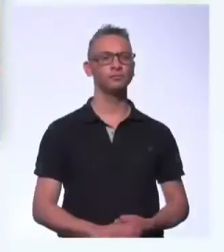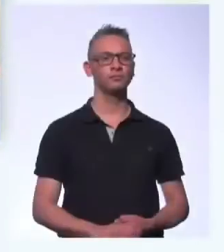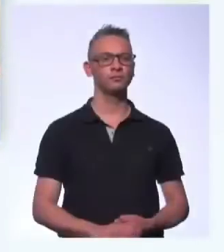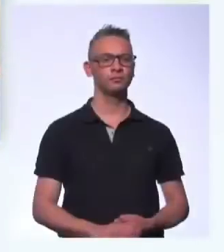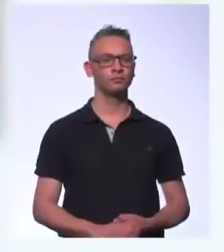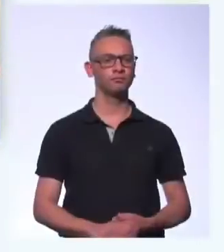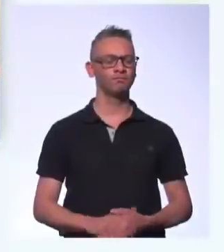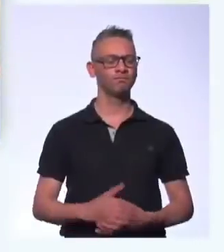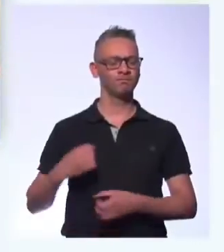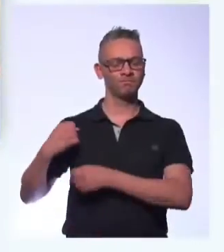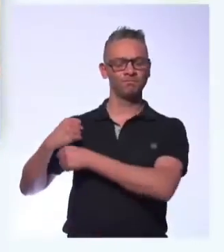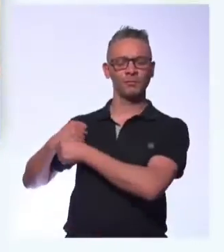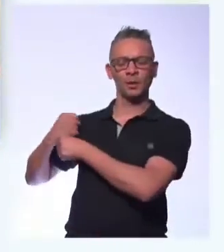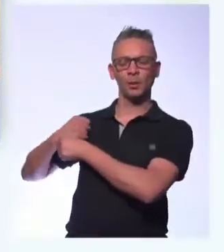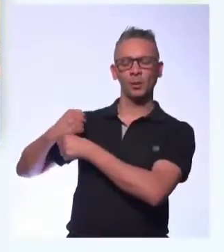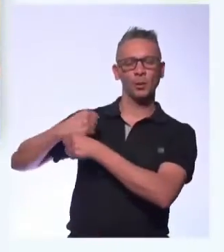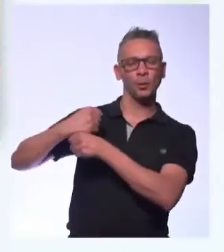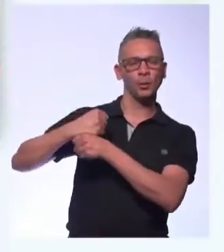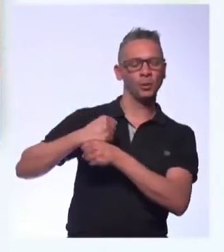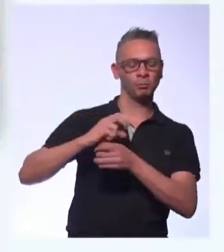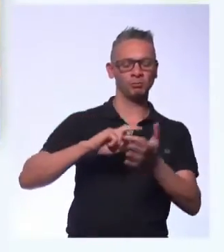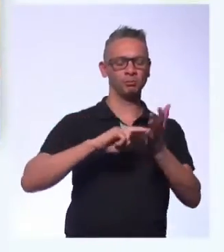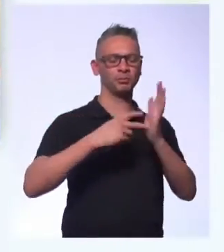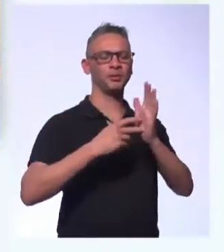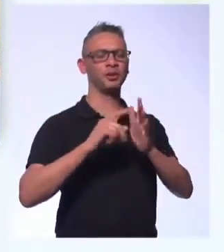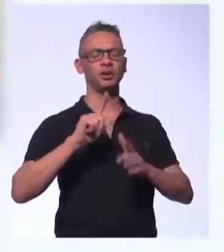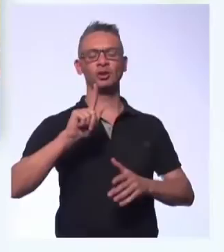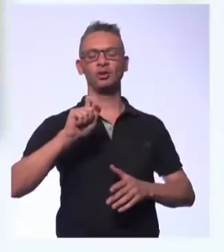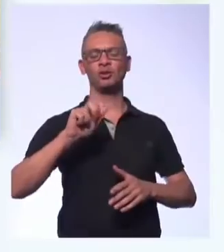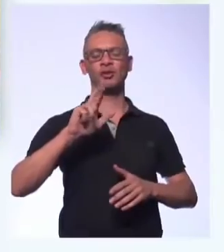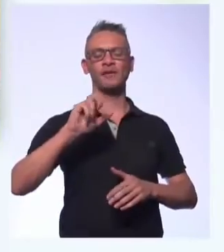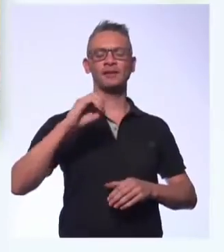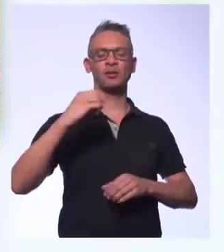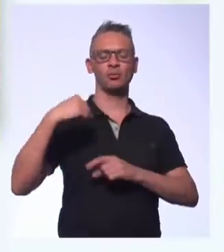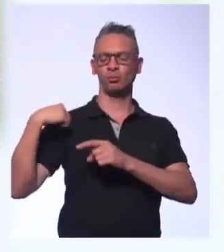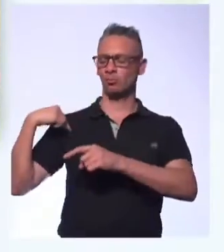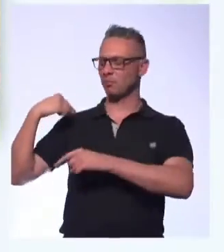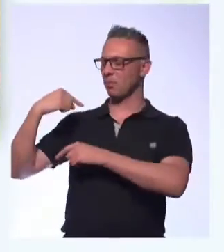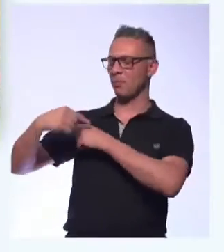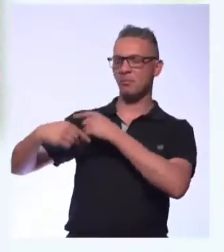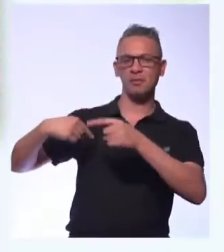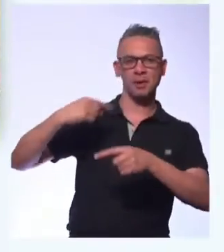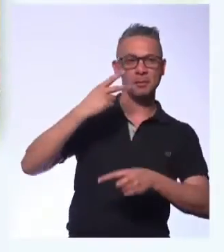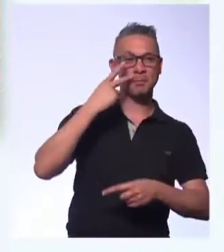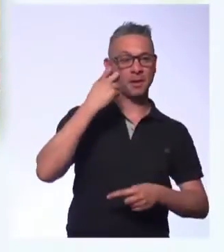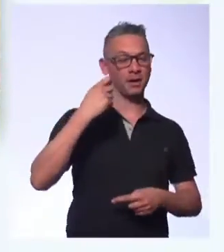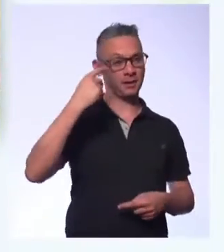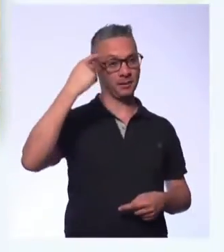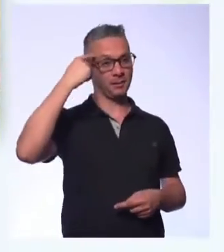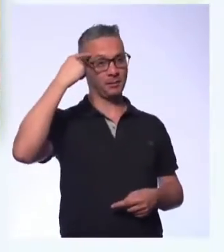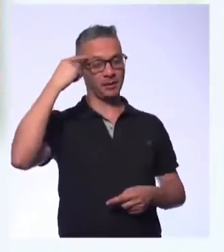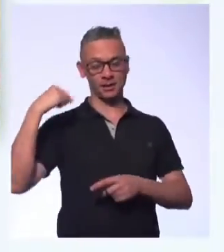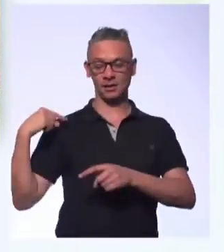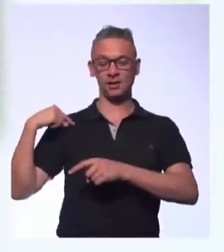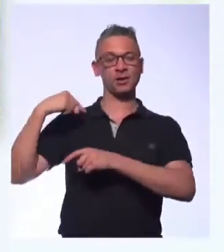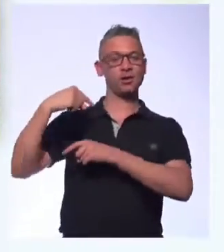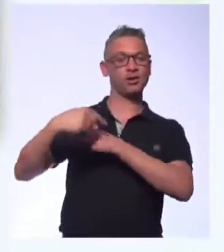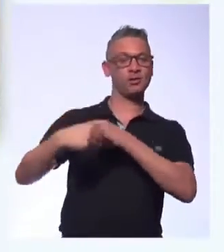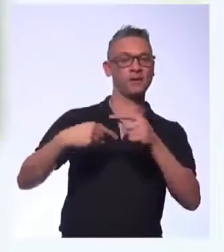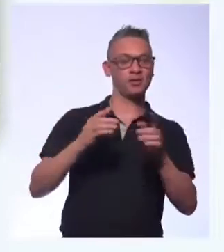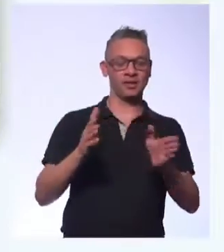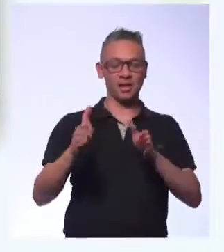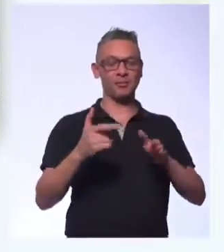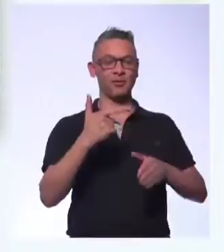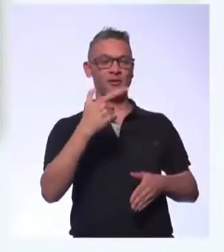Muitas décadas se definiu a geração como sendo aquela que sucedeu aos seus pais. Portanto, se calculava até a geração como sendo um tempo de